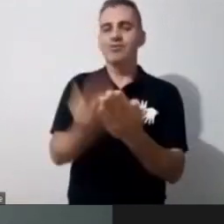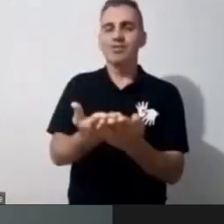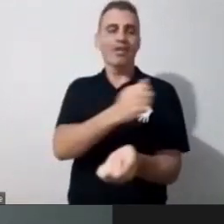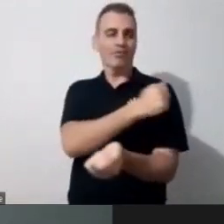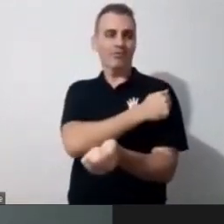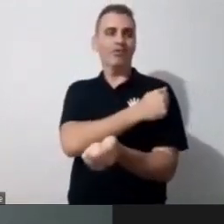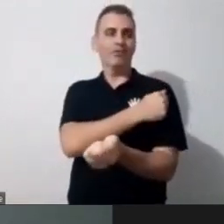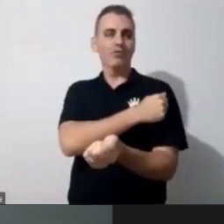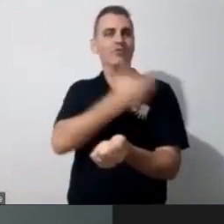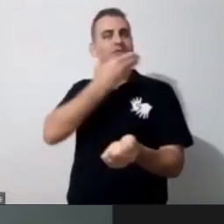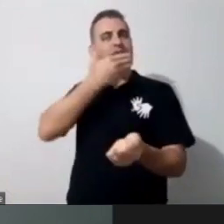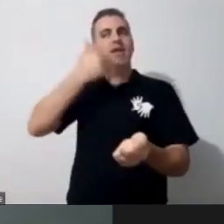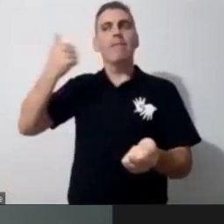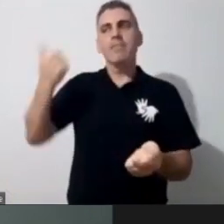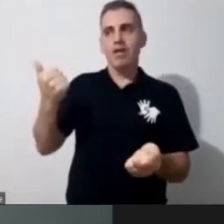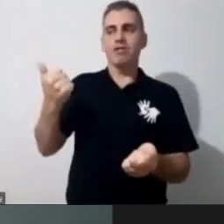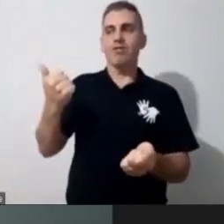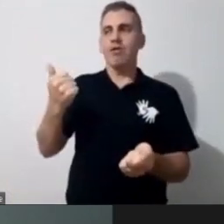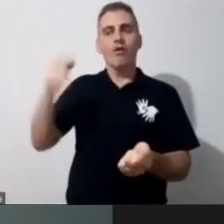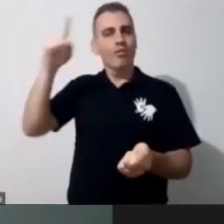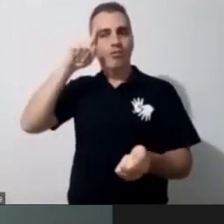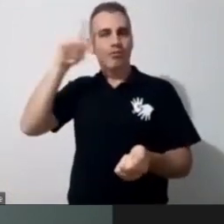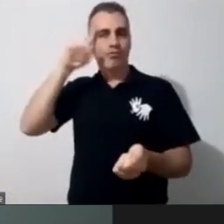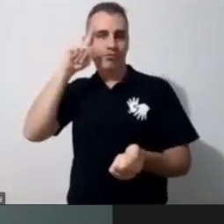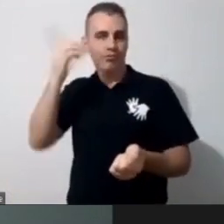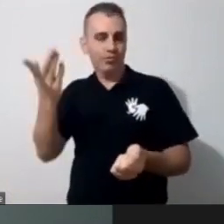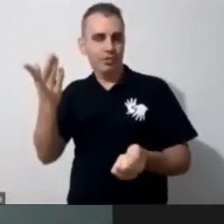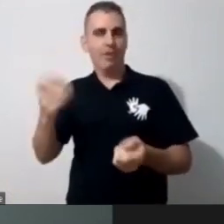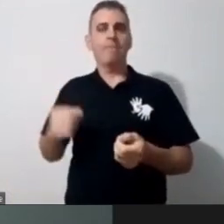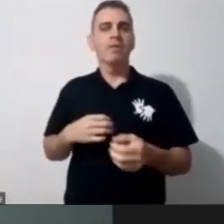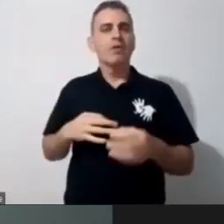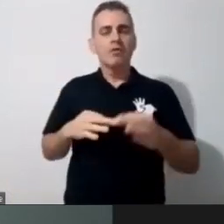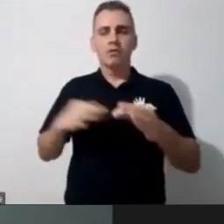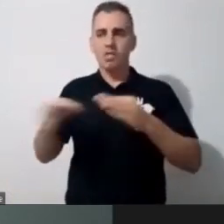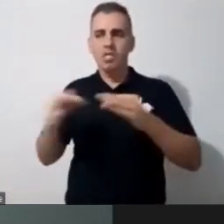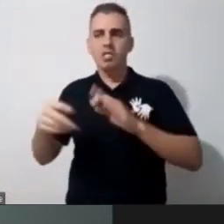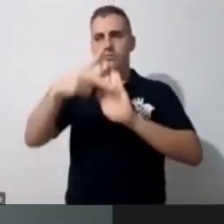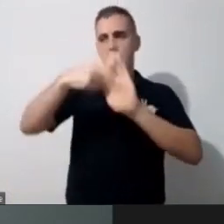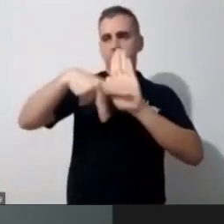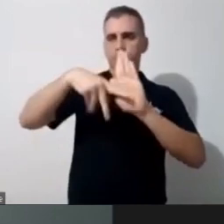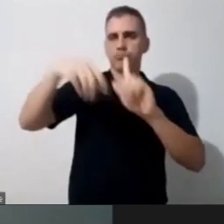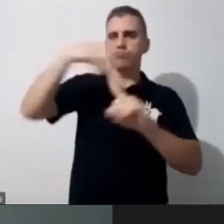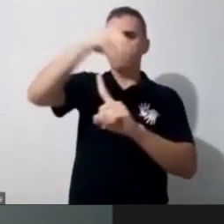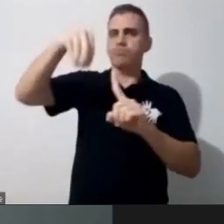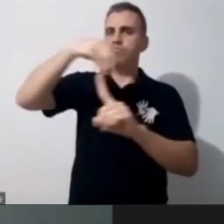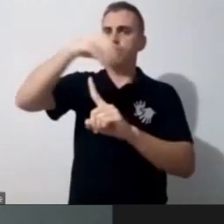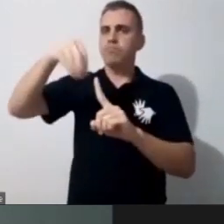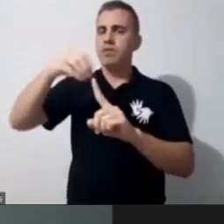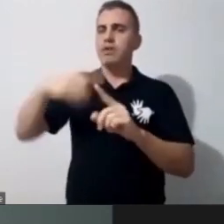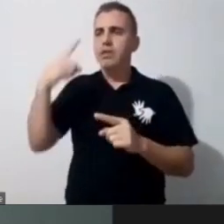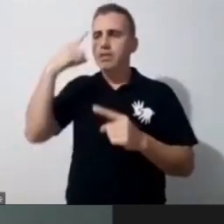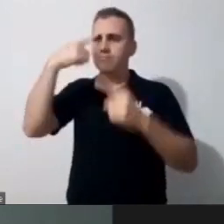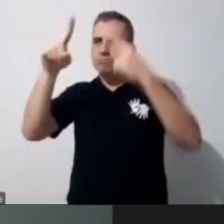prefiro dizer que os planejamentos, eles devem ser, então, repensados para cada um,